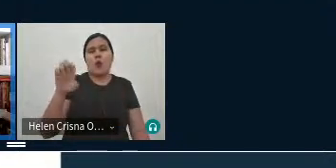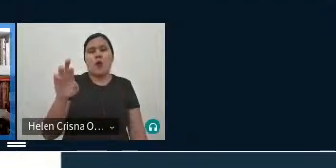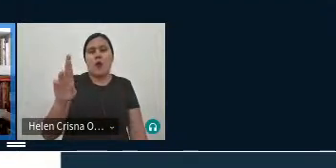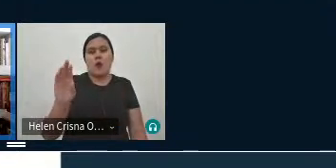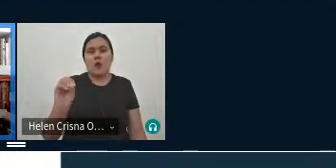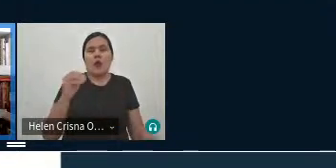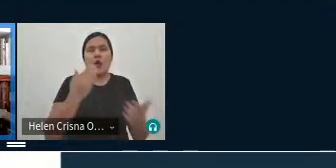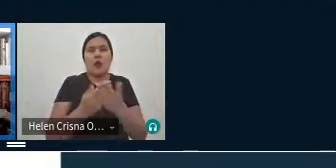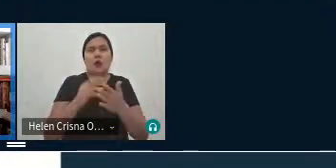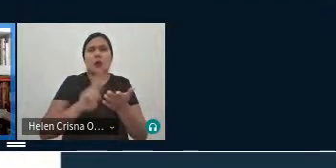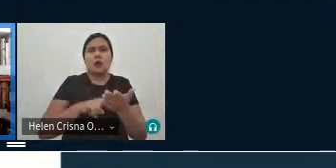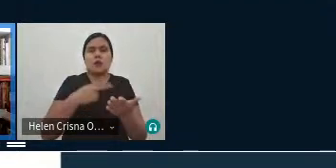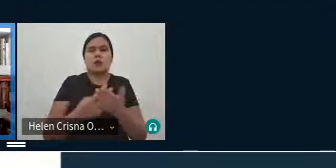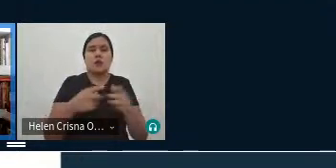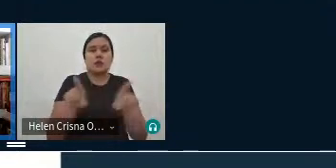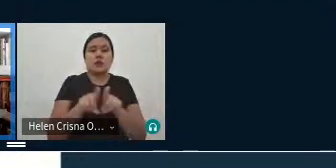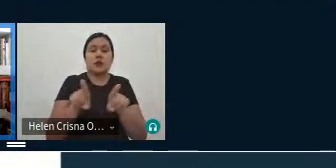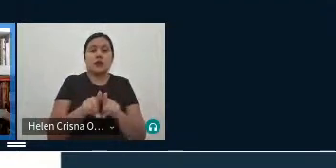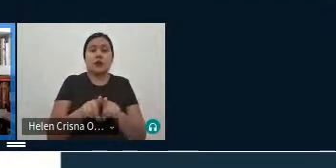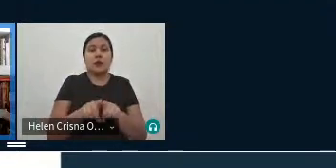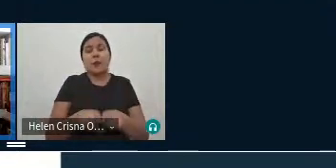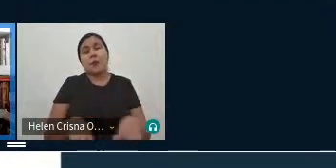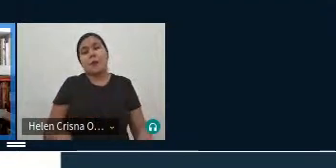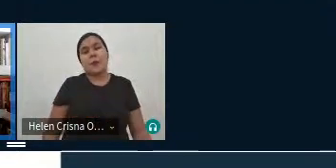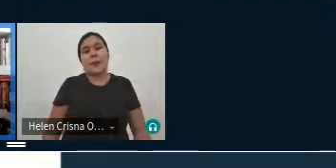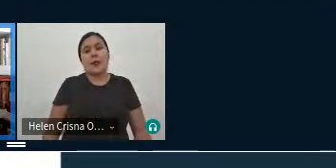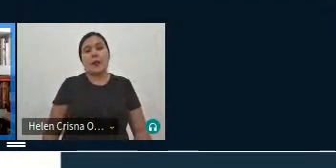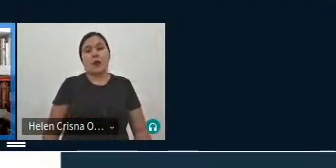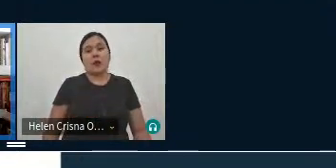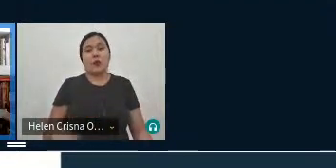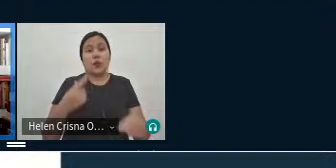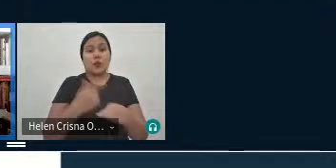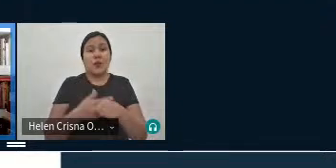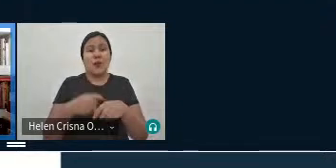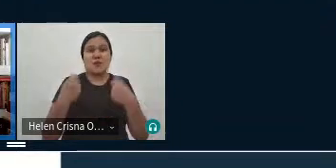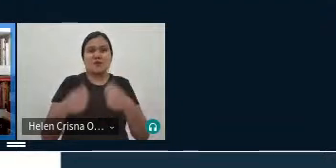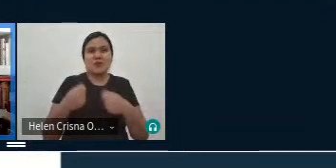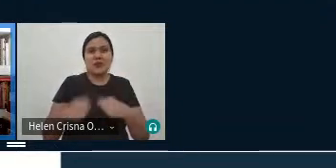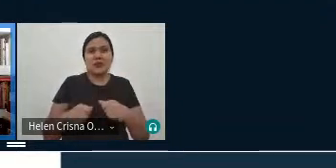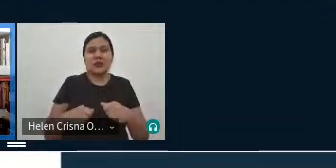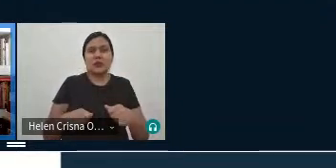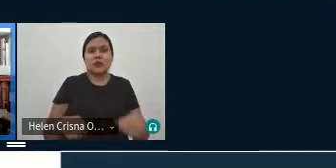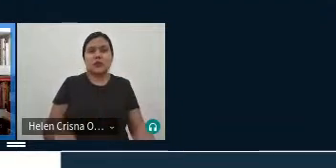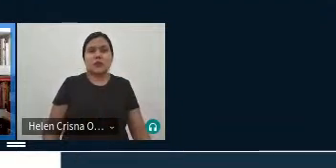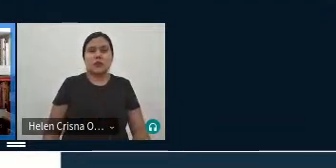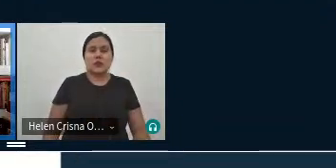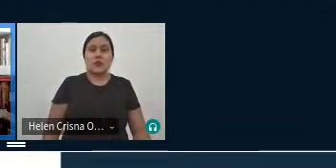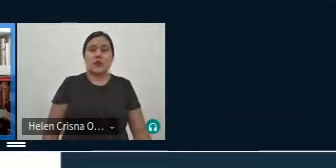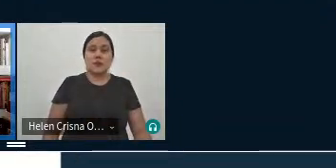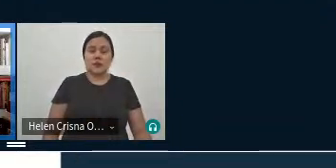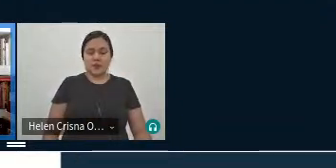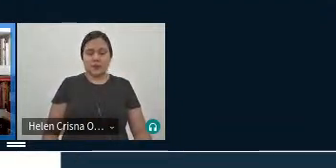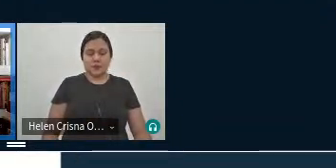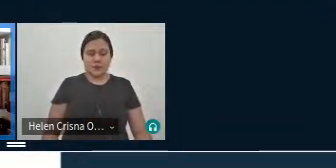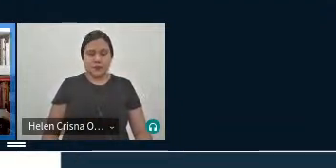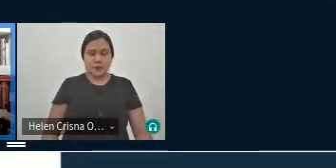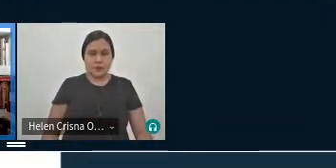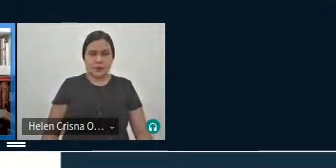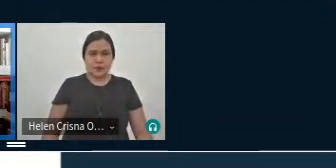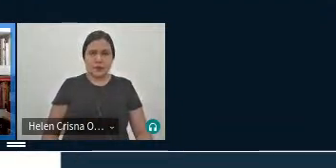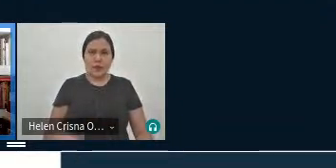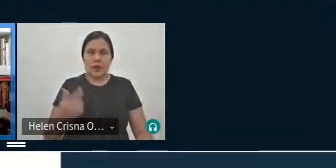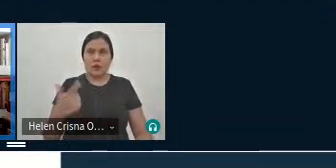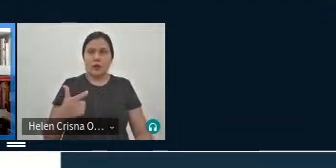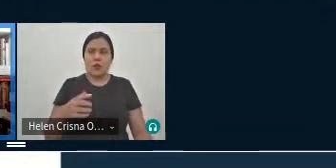estudos da tradução é claro que em função do tempo eu preciso ser bastante limitada né então não há